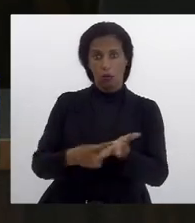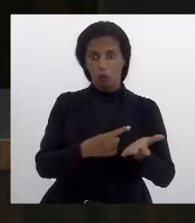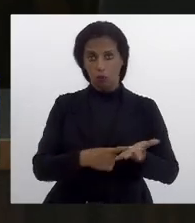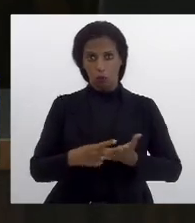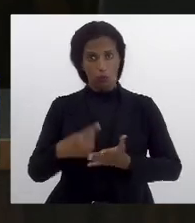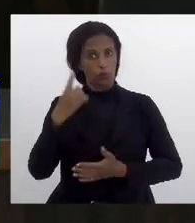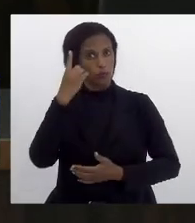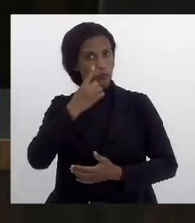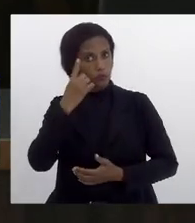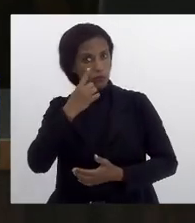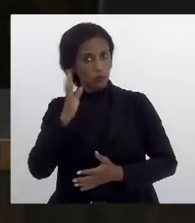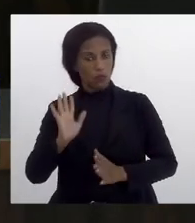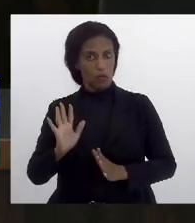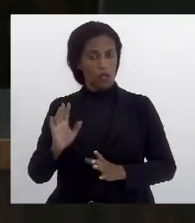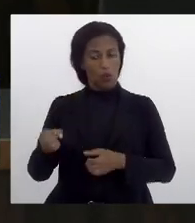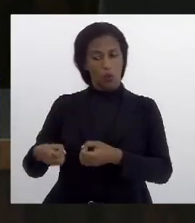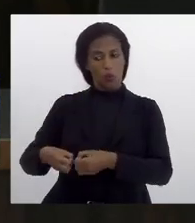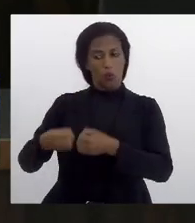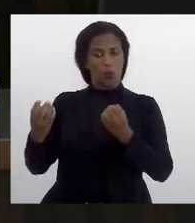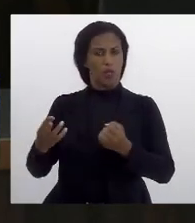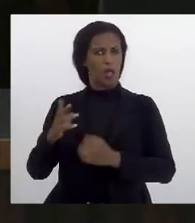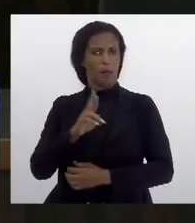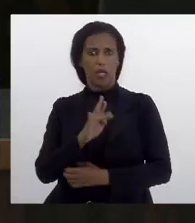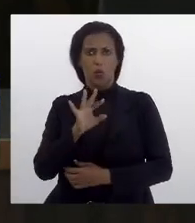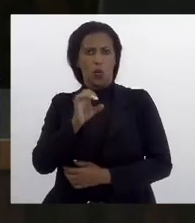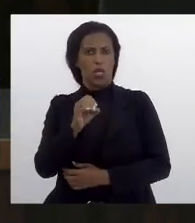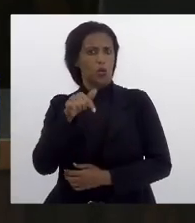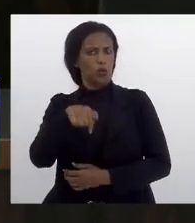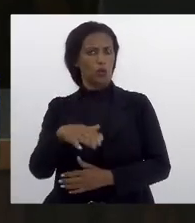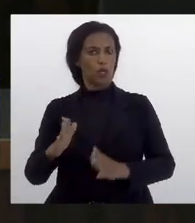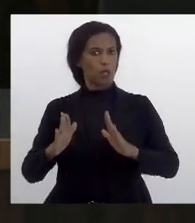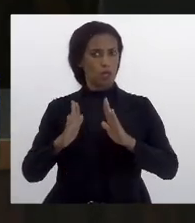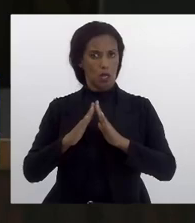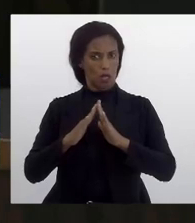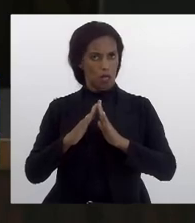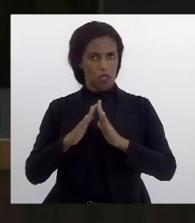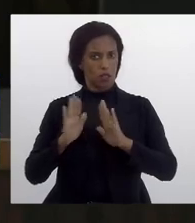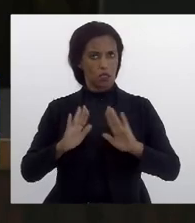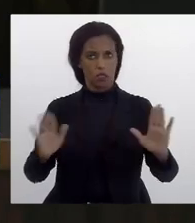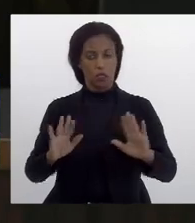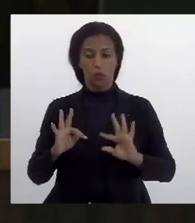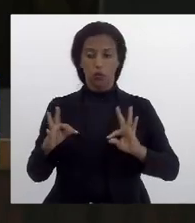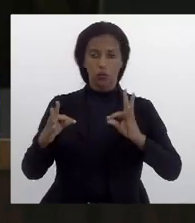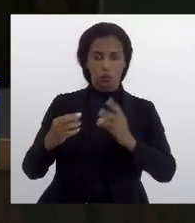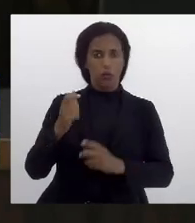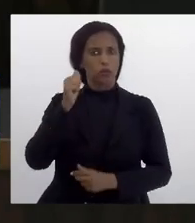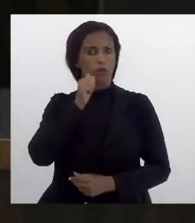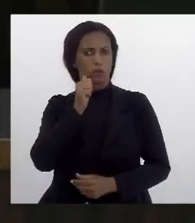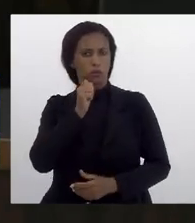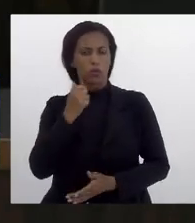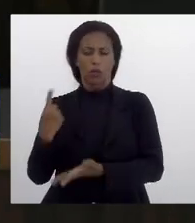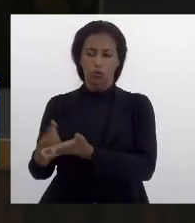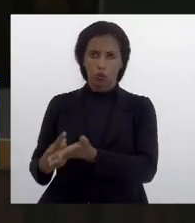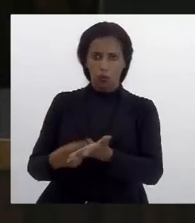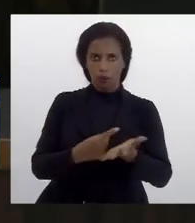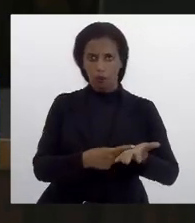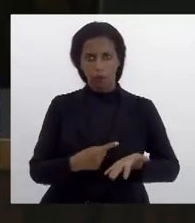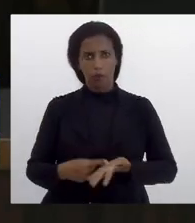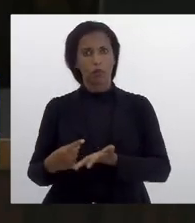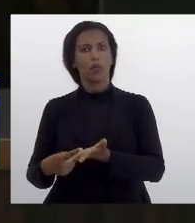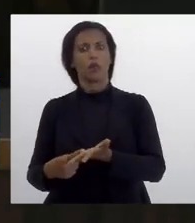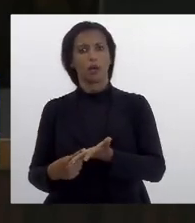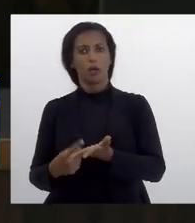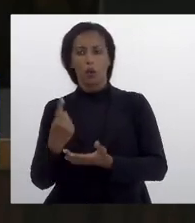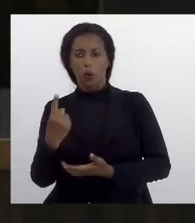isso não quebra nenhum rito da casa as deputadas acordaram isso um